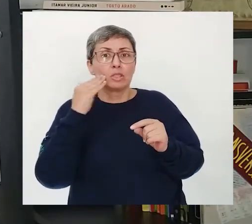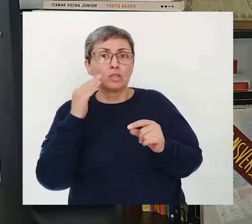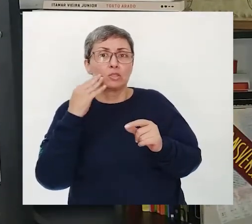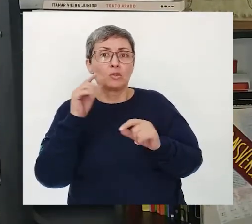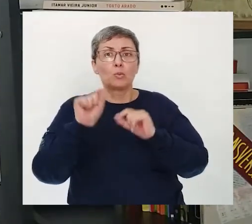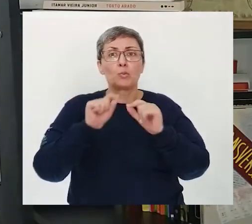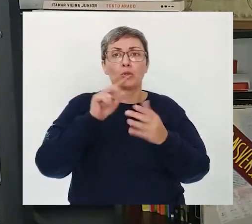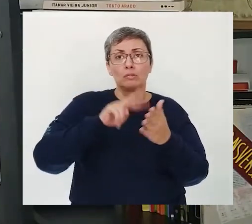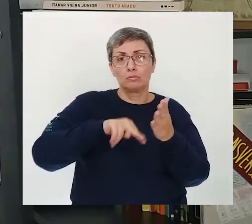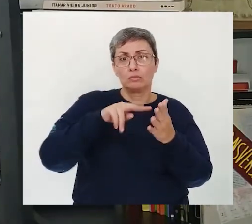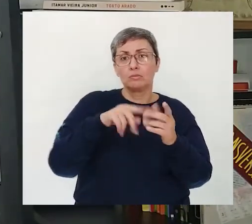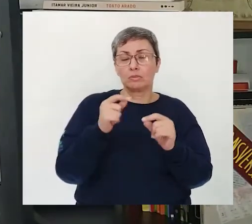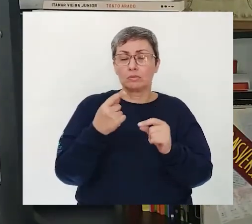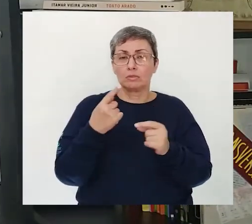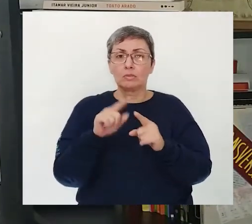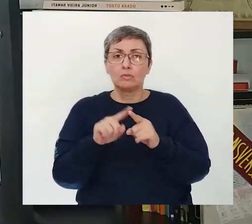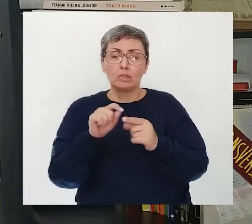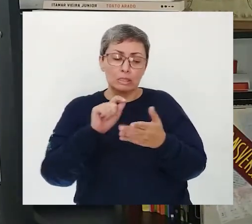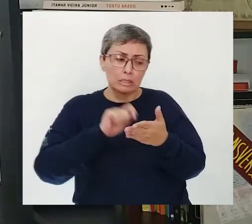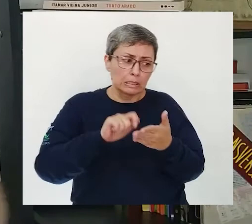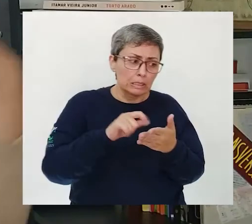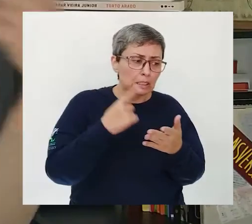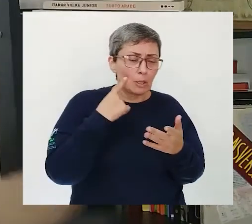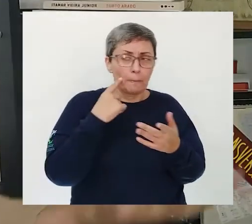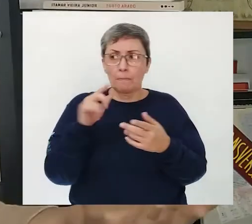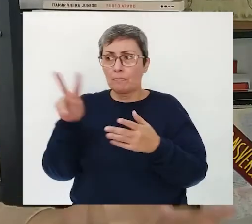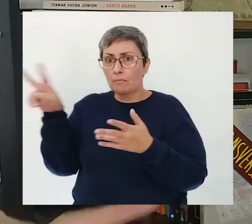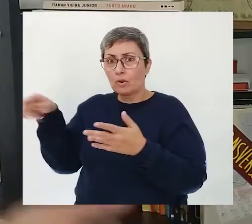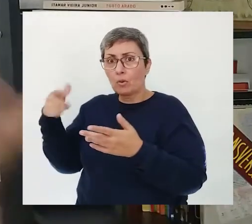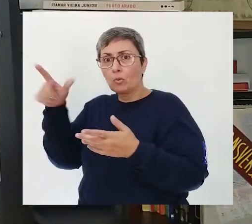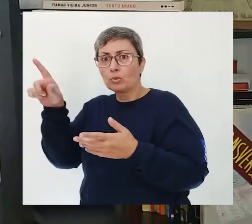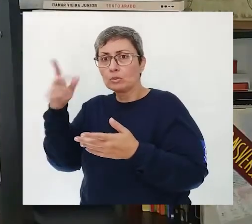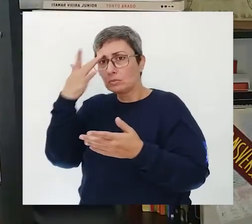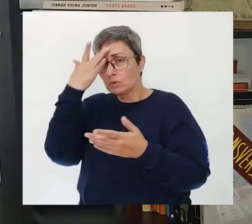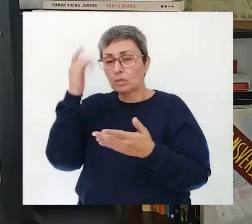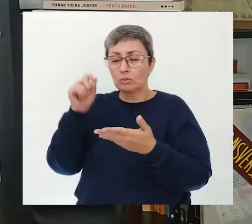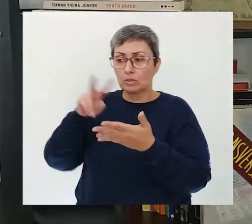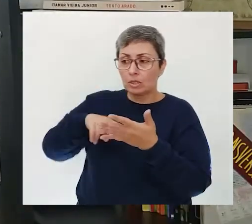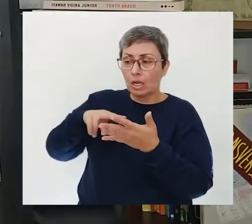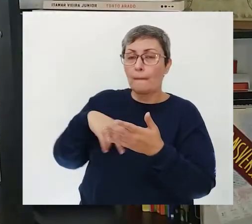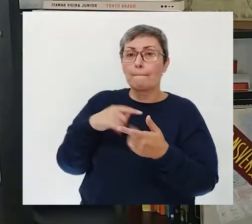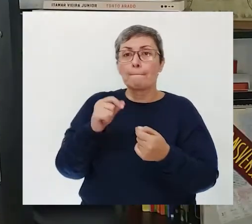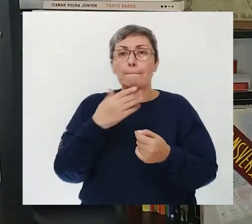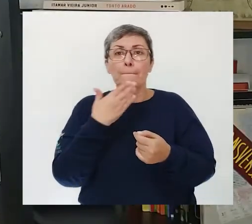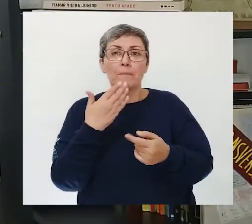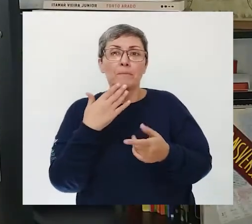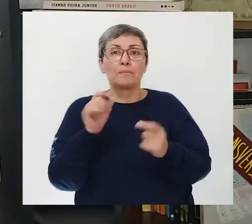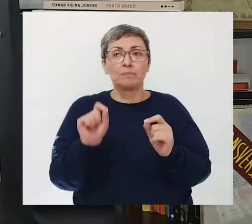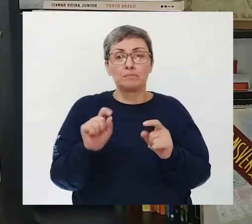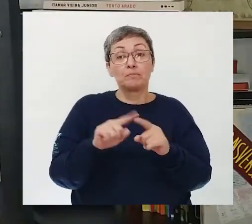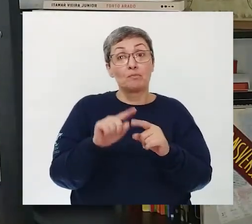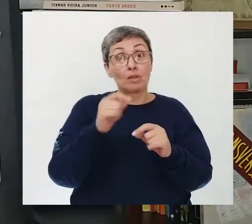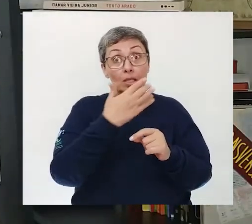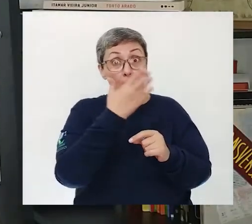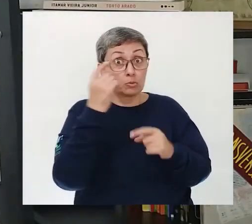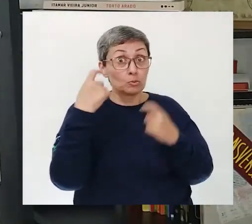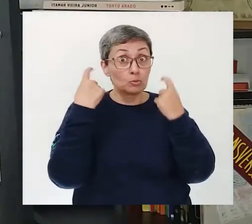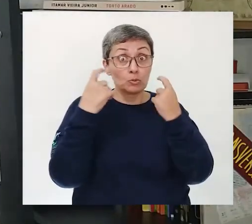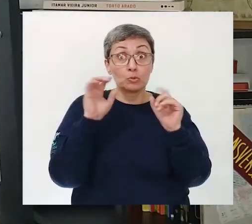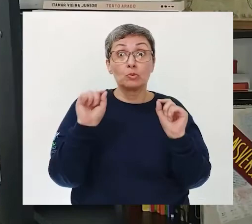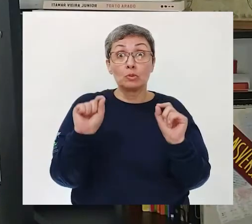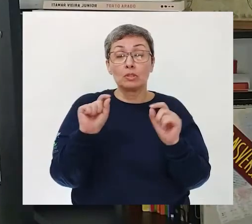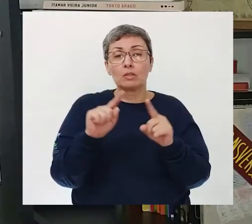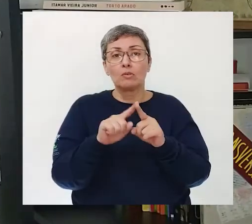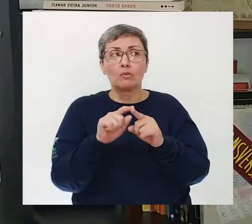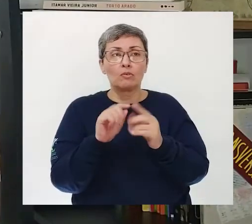Entendem o que vocês Estão querendo dizer Às vezes a gente escreve E se uma outra pessoa ler Ela consegue trazer Algumas coisas para a gente E não se preocupa